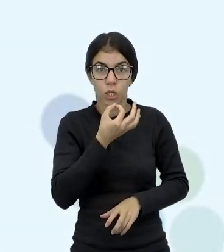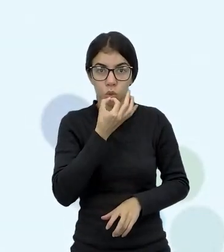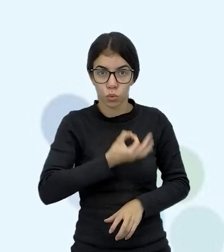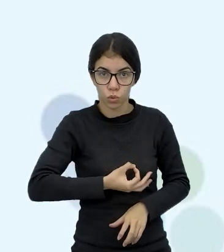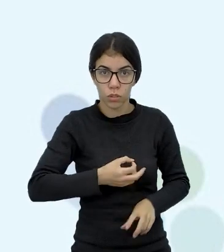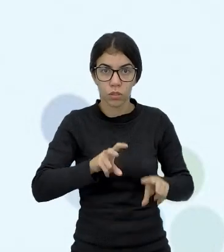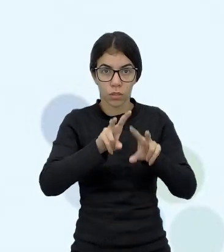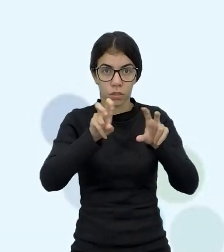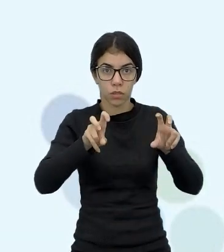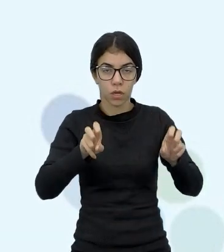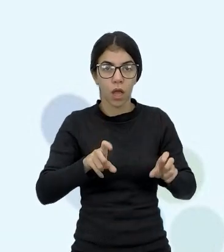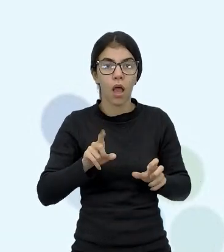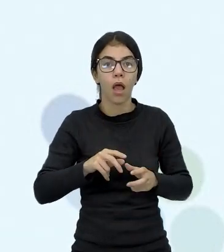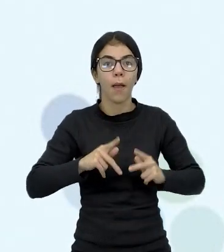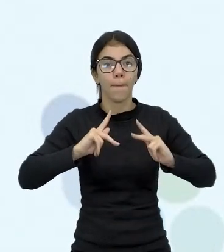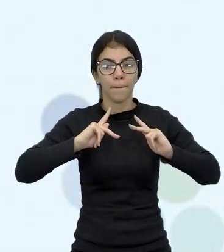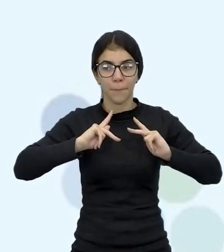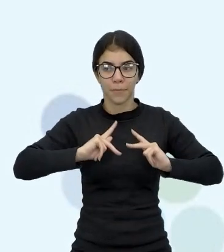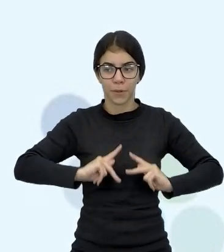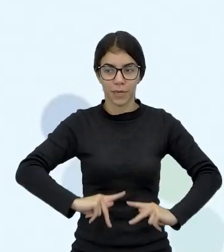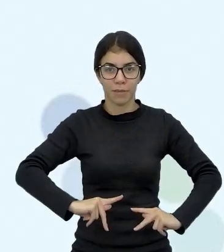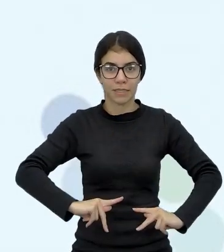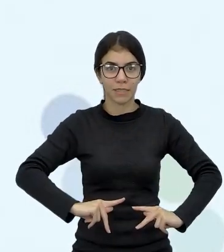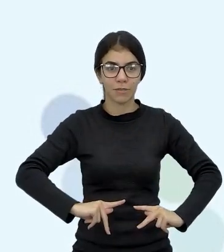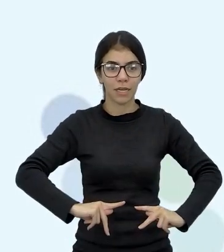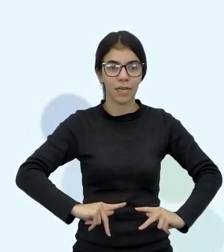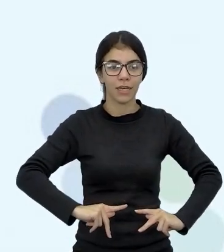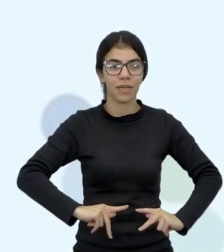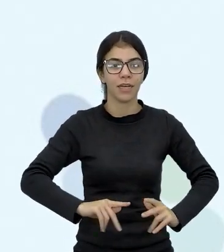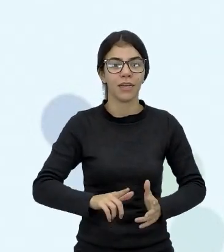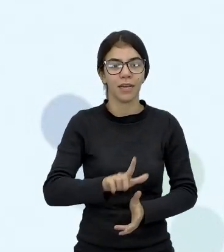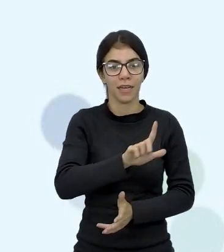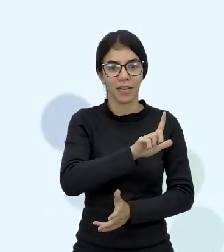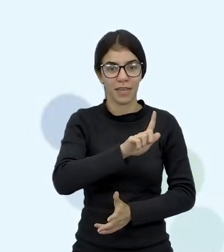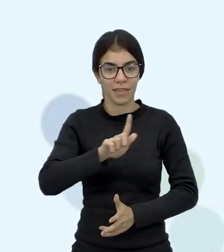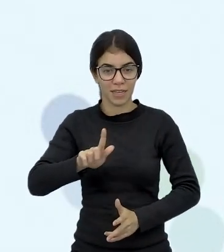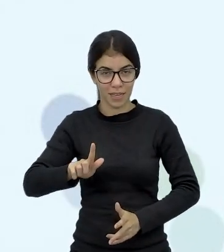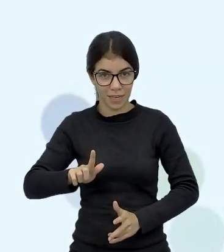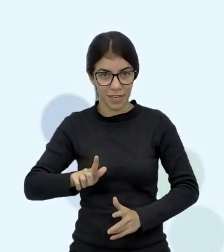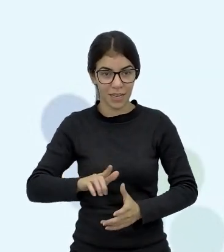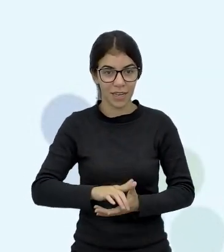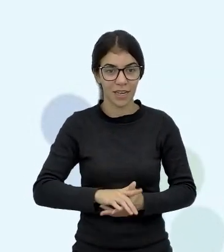a história da programação, linguagem de programação visual de,